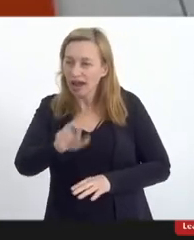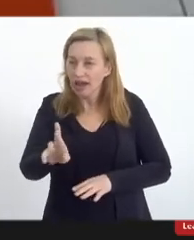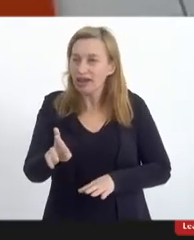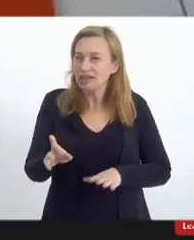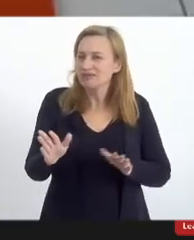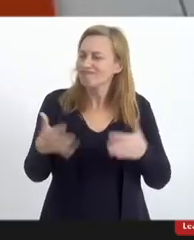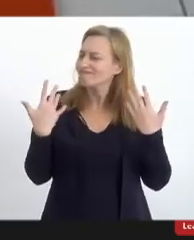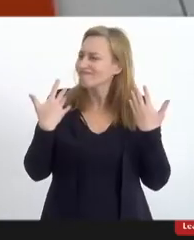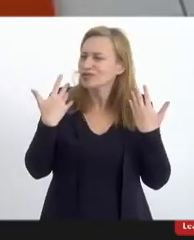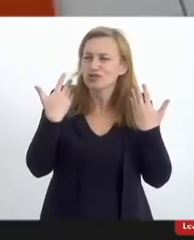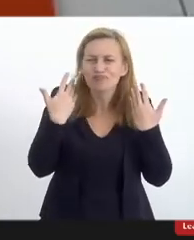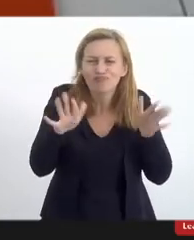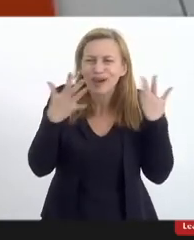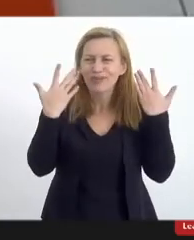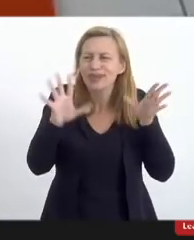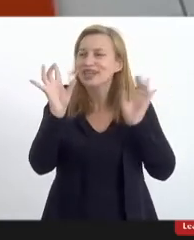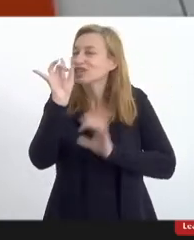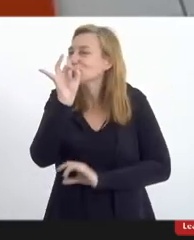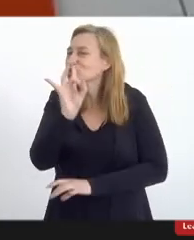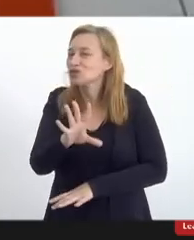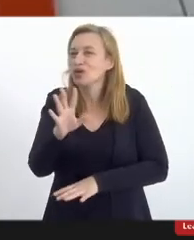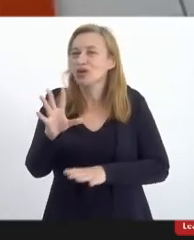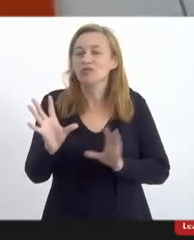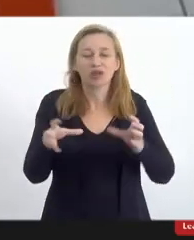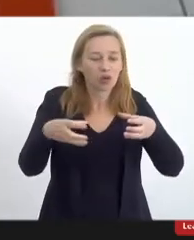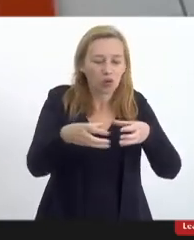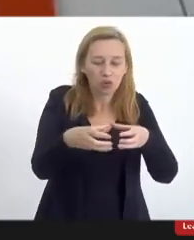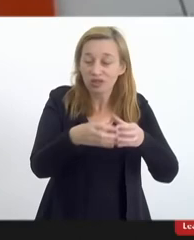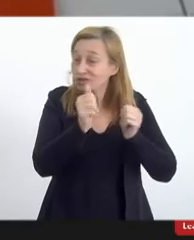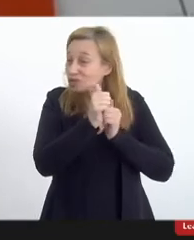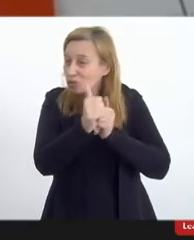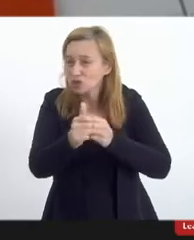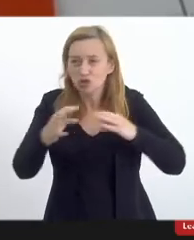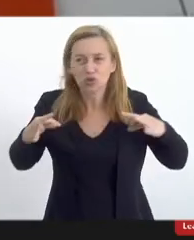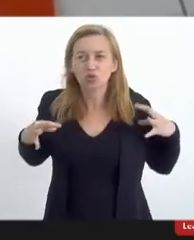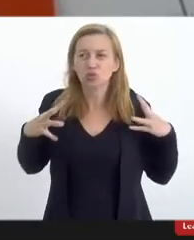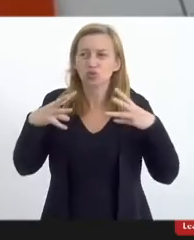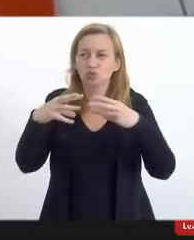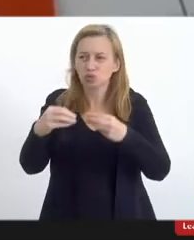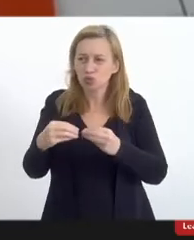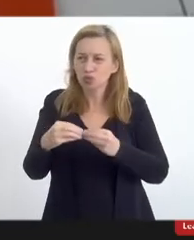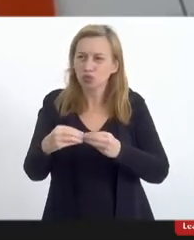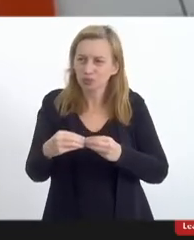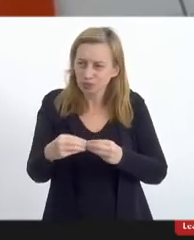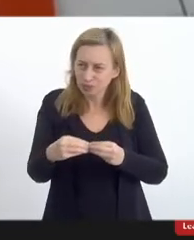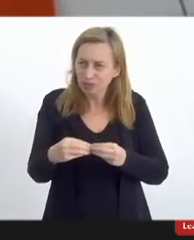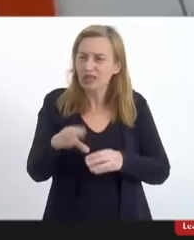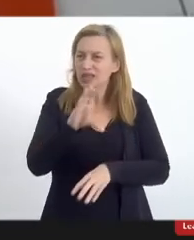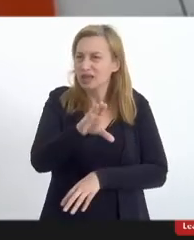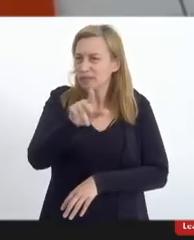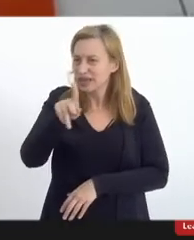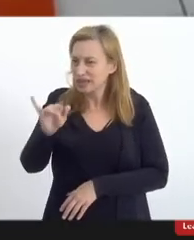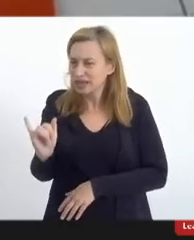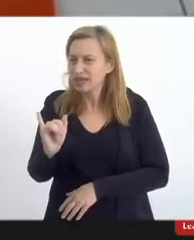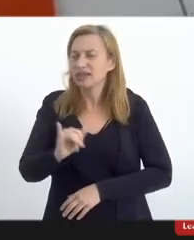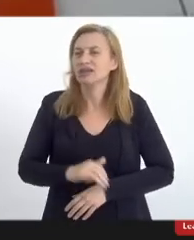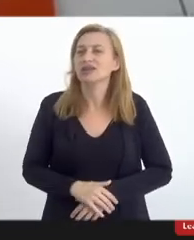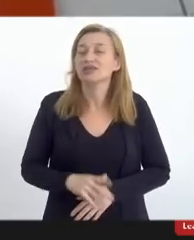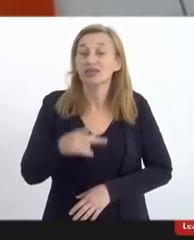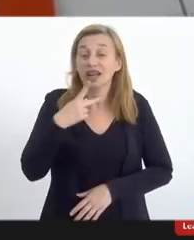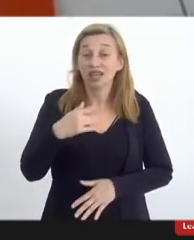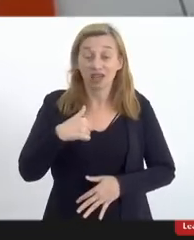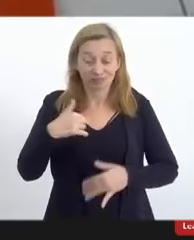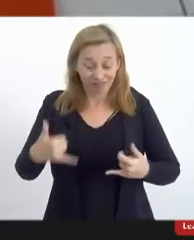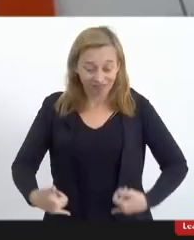só parabenizar é pela condução dessa dessa dessa CPI é dizer que eu tô